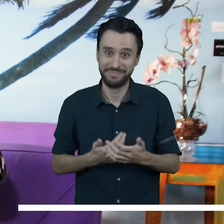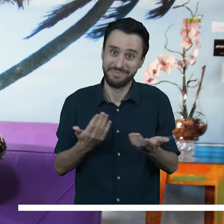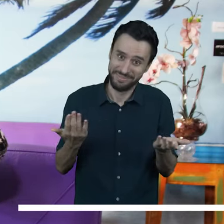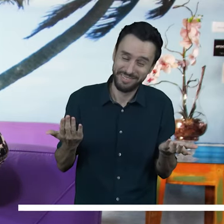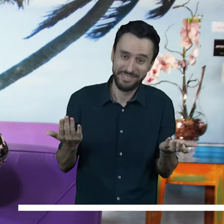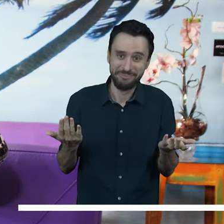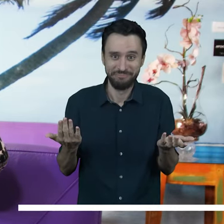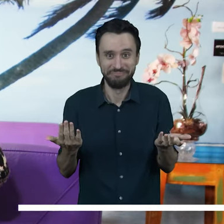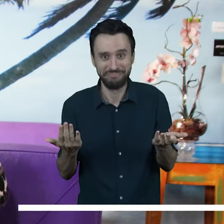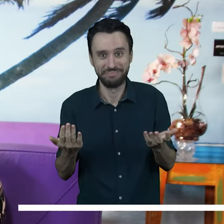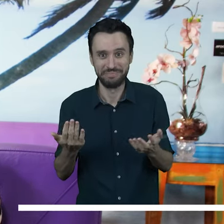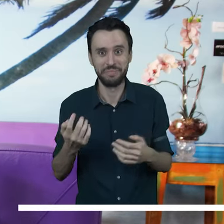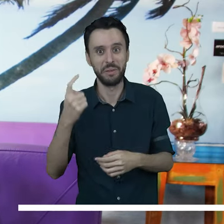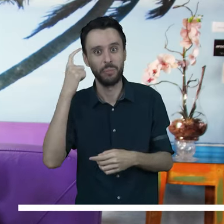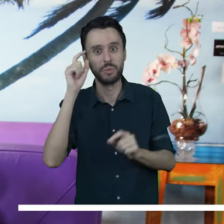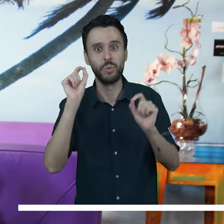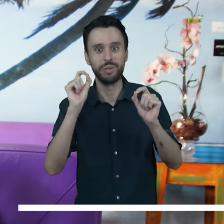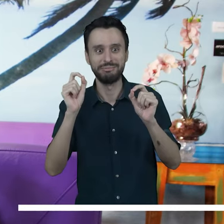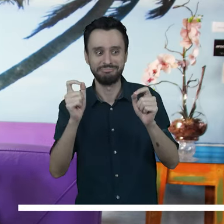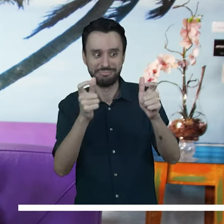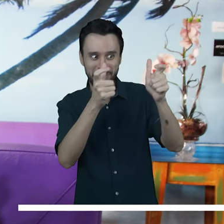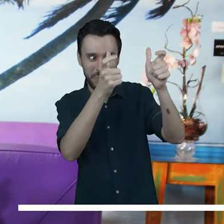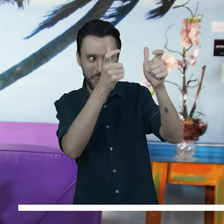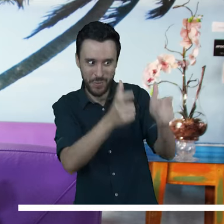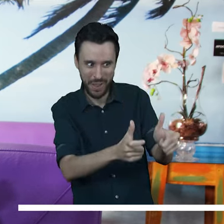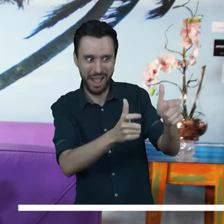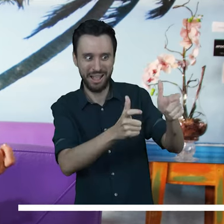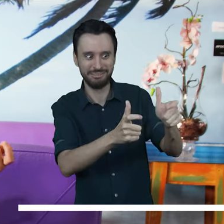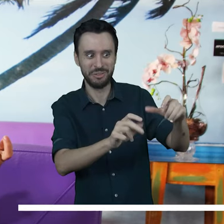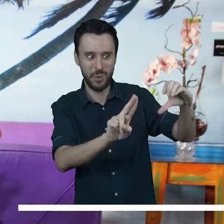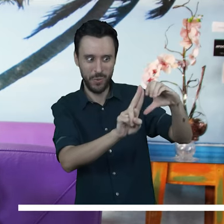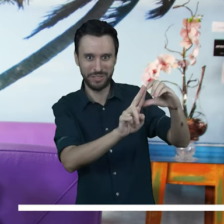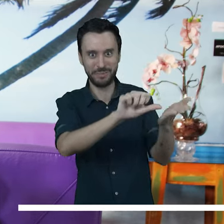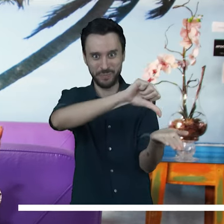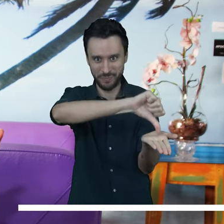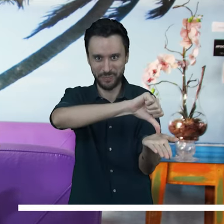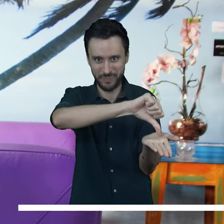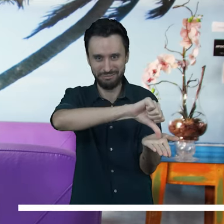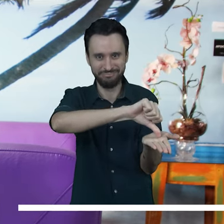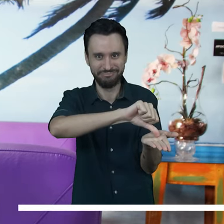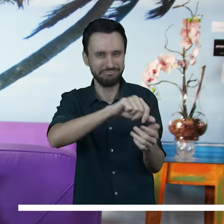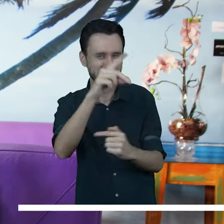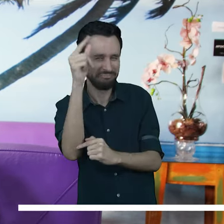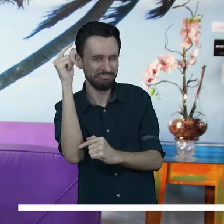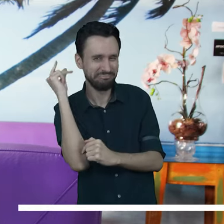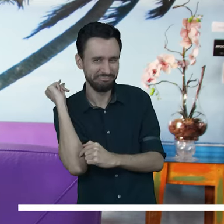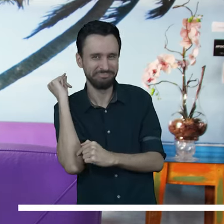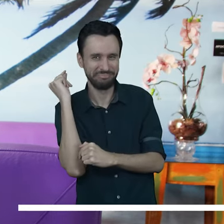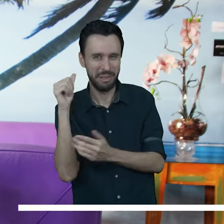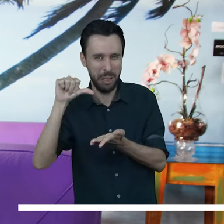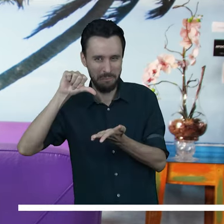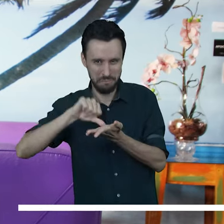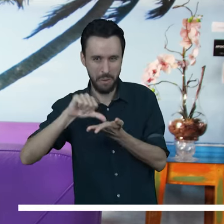É, na verdade, assim, eu sempre me atentei muito à localidade da unidade, né? Da matriz, da Unintese, na época